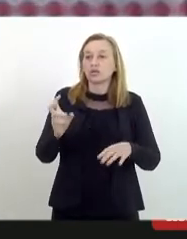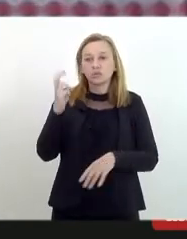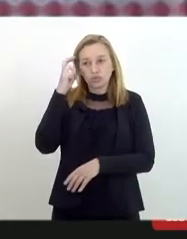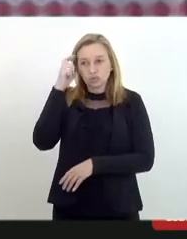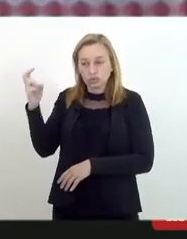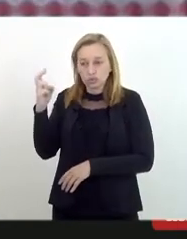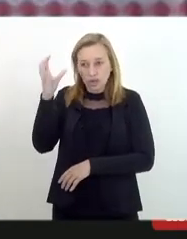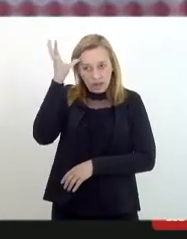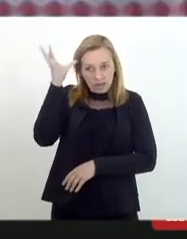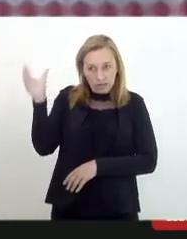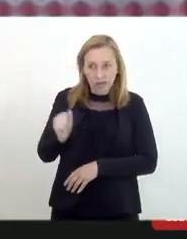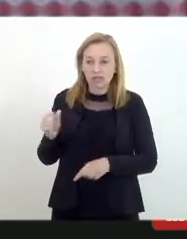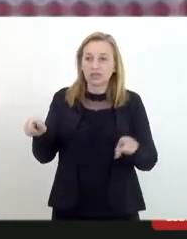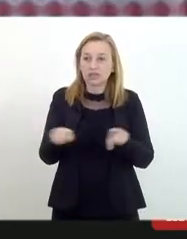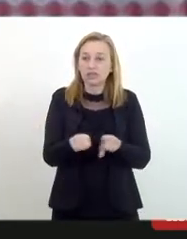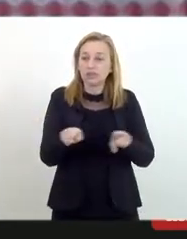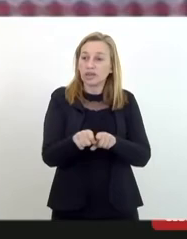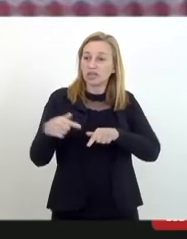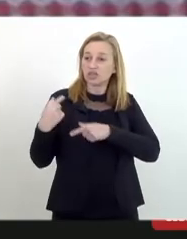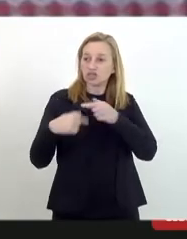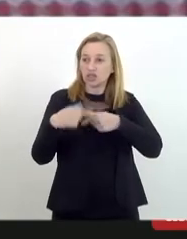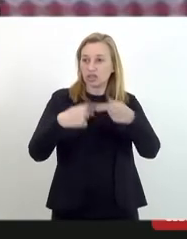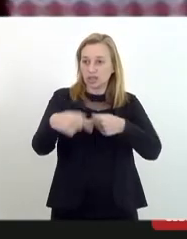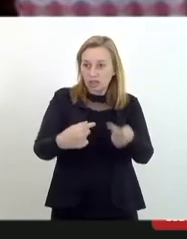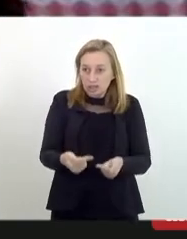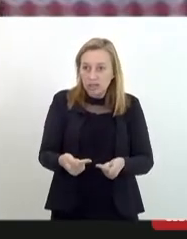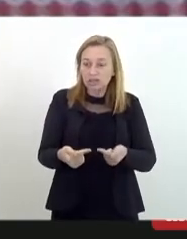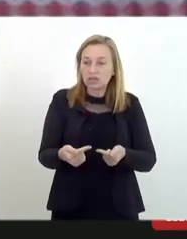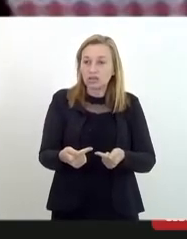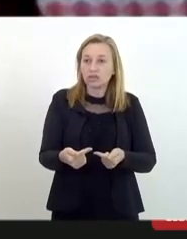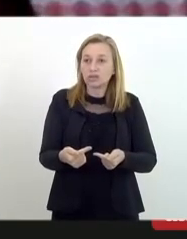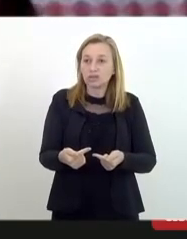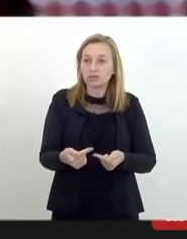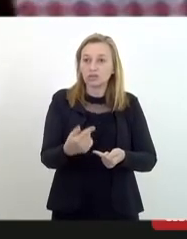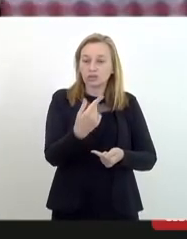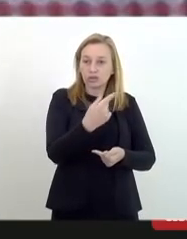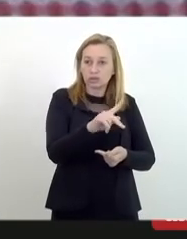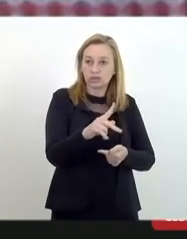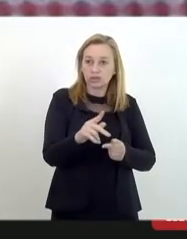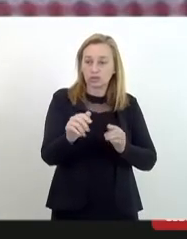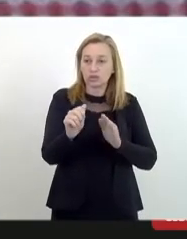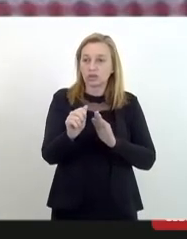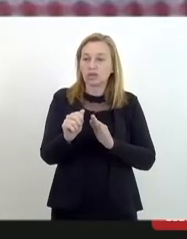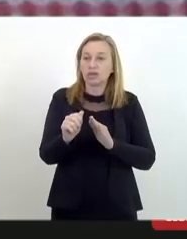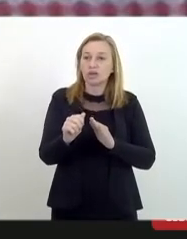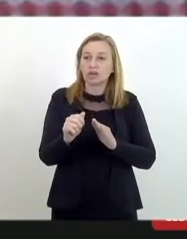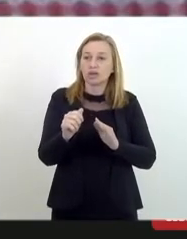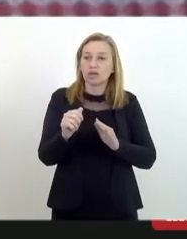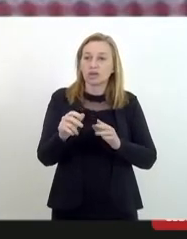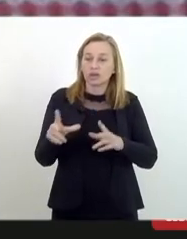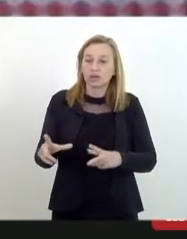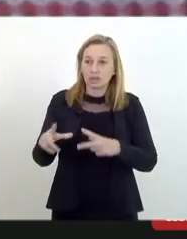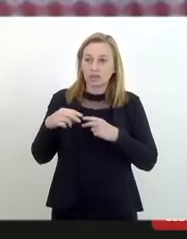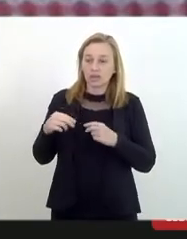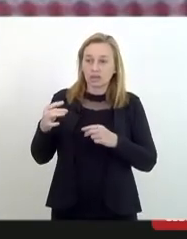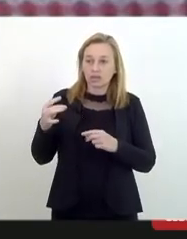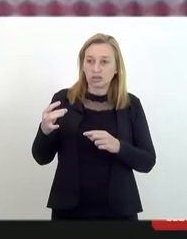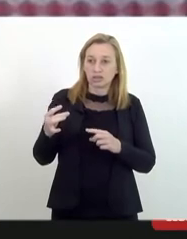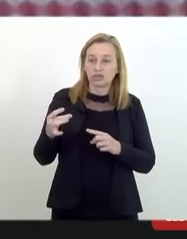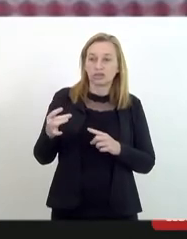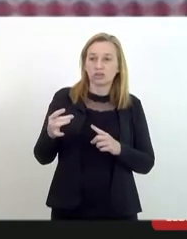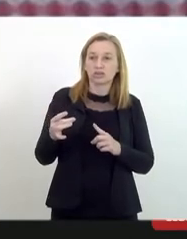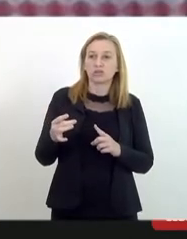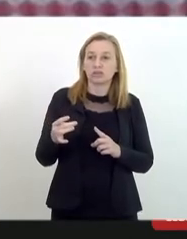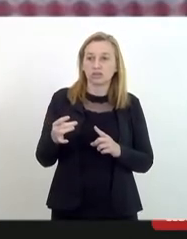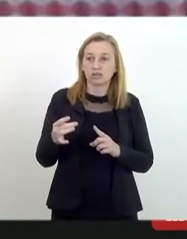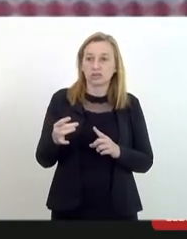de herança dos seus herdeiros espirituais então nós estamos diante